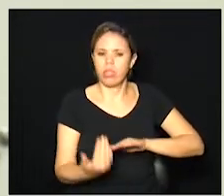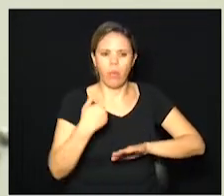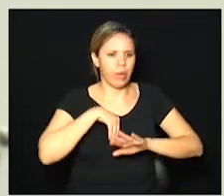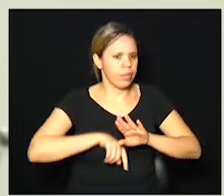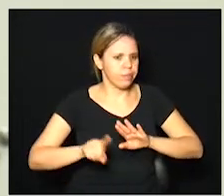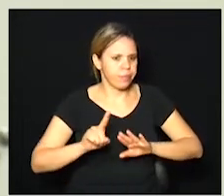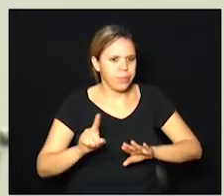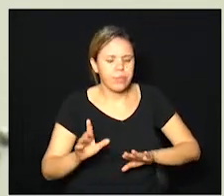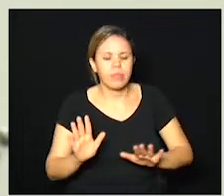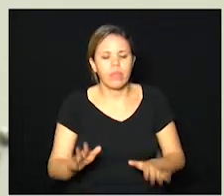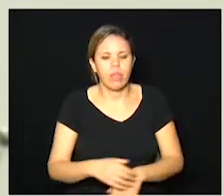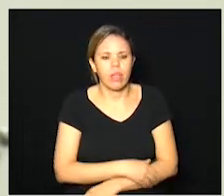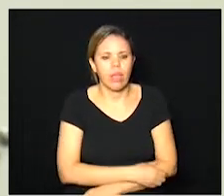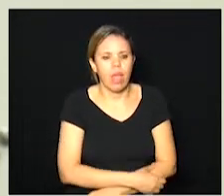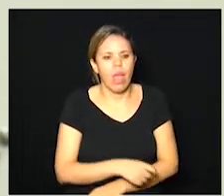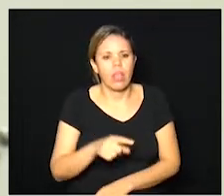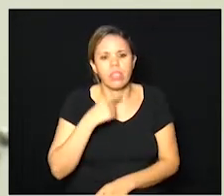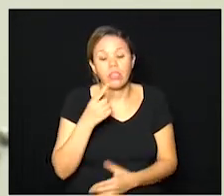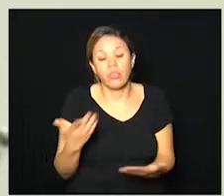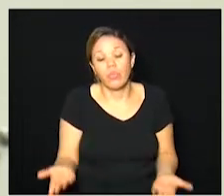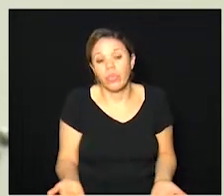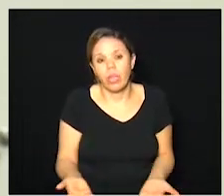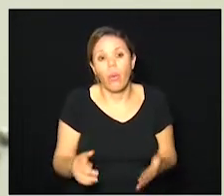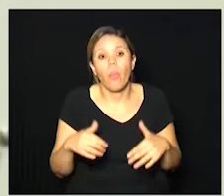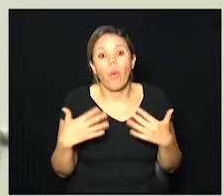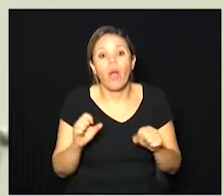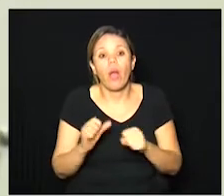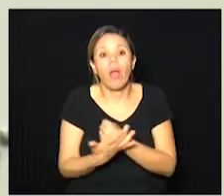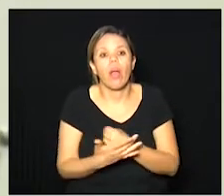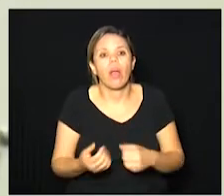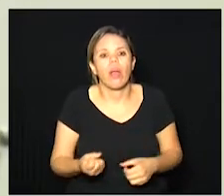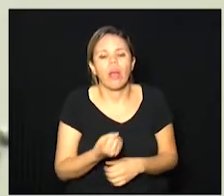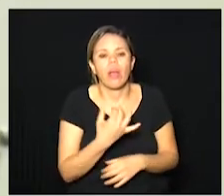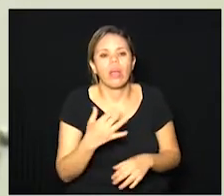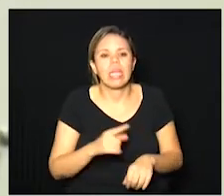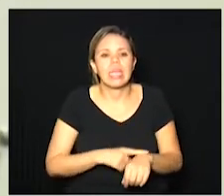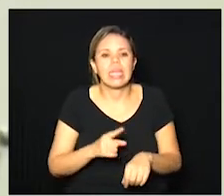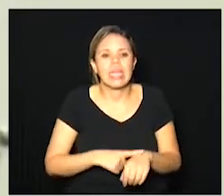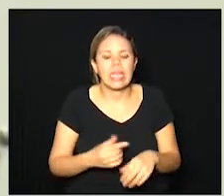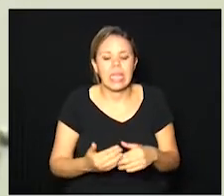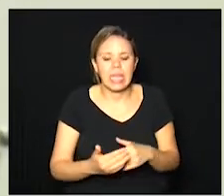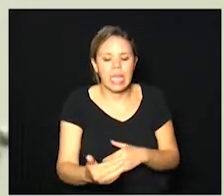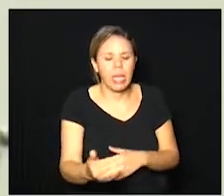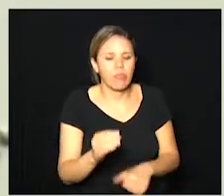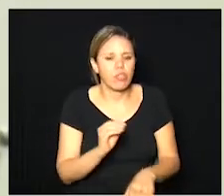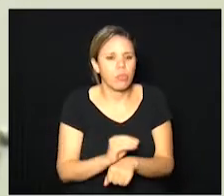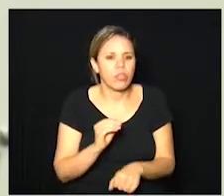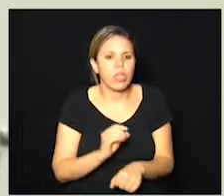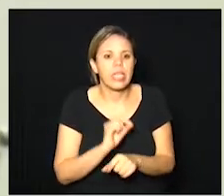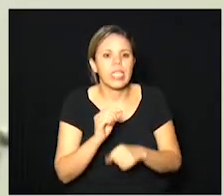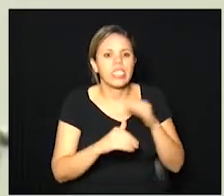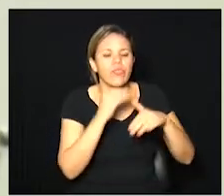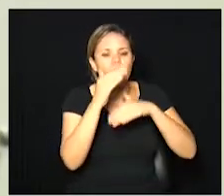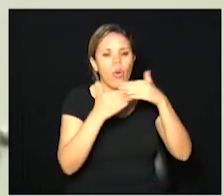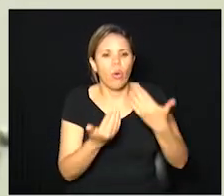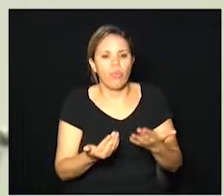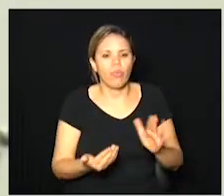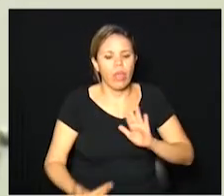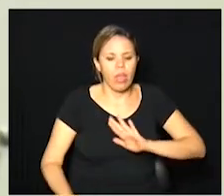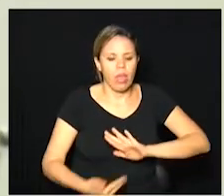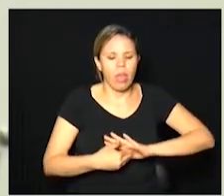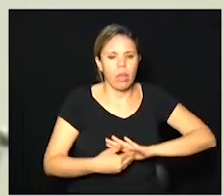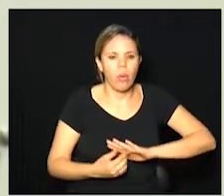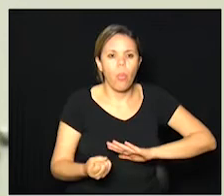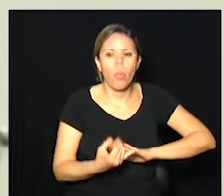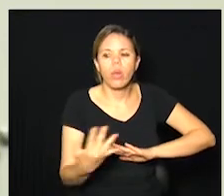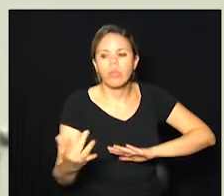dúvida em relação ao coronavírus qual é esse tempo de imunidade quem desenvolve essa imunidade e por quanto tempo